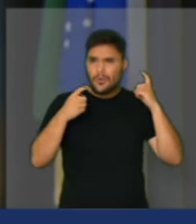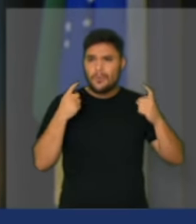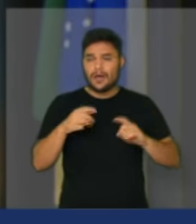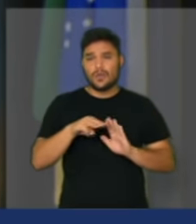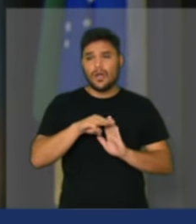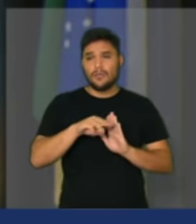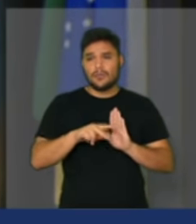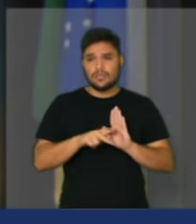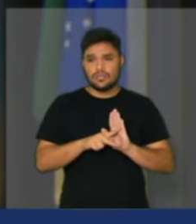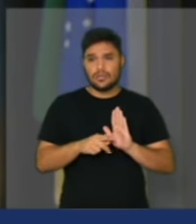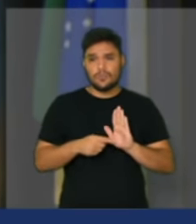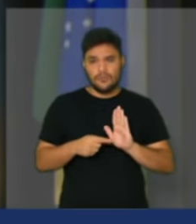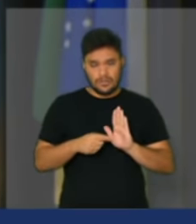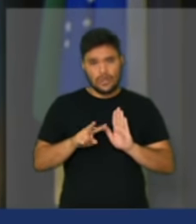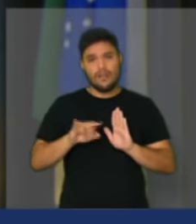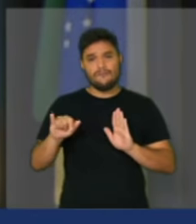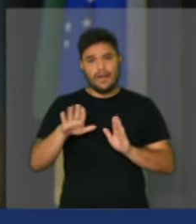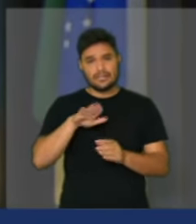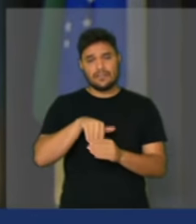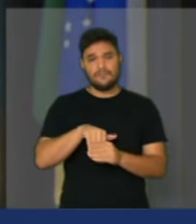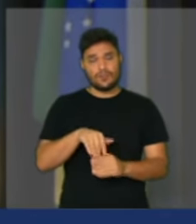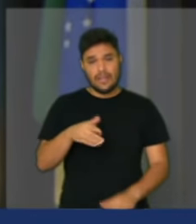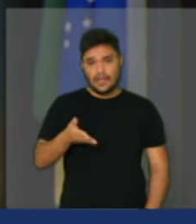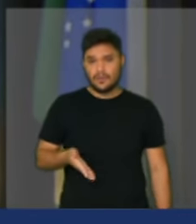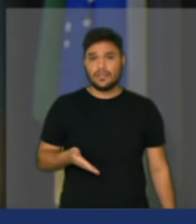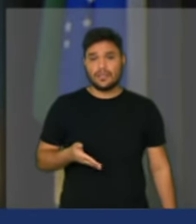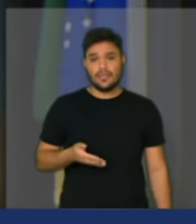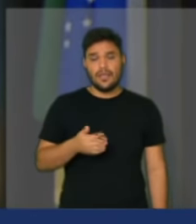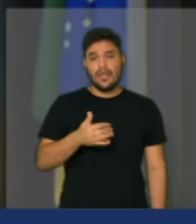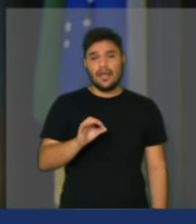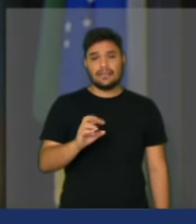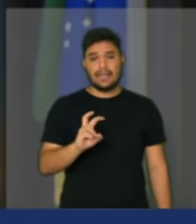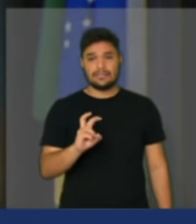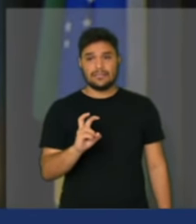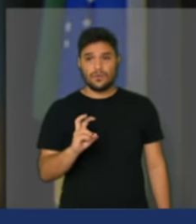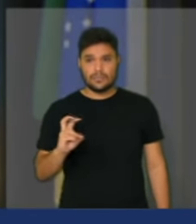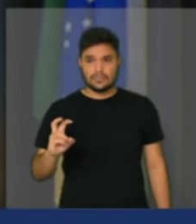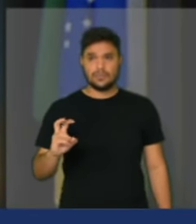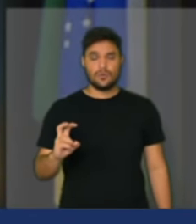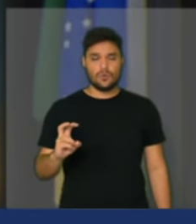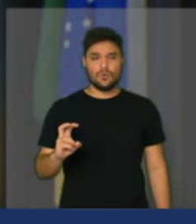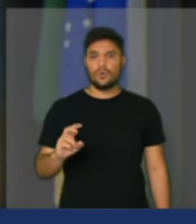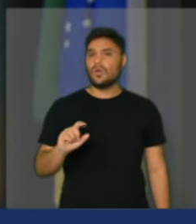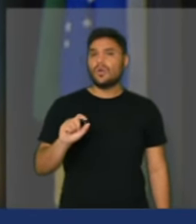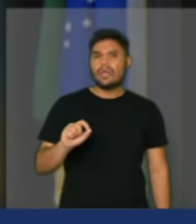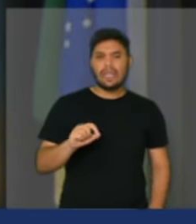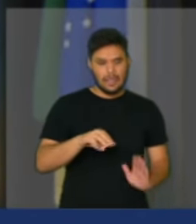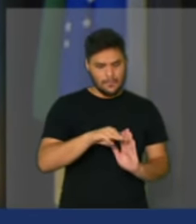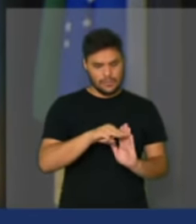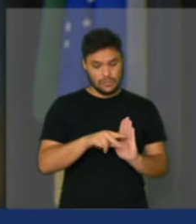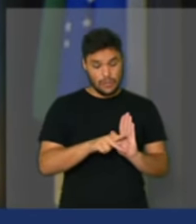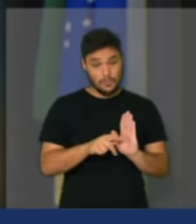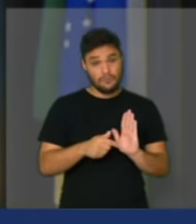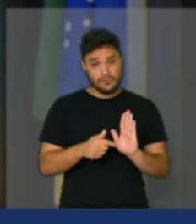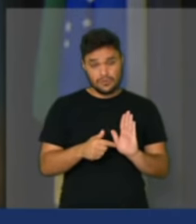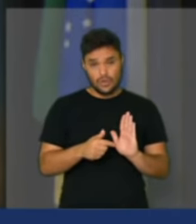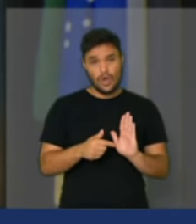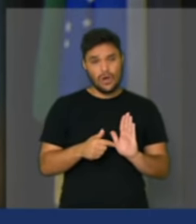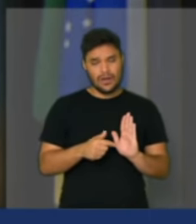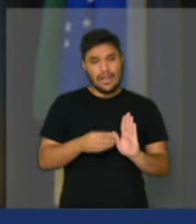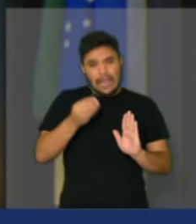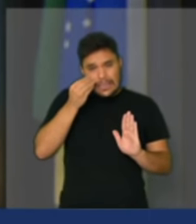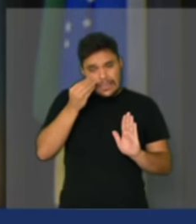provisória que está para ser votada nessa casa, a 10,55, que é uma medida provisória que vinha no sentido de tentar